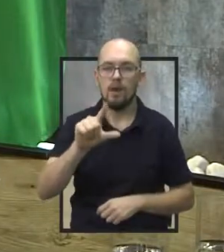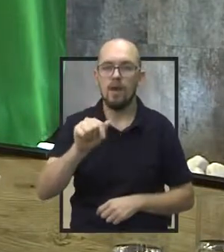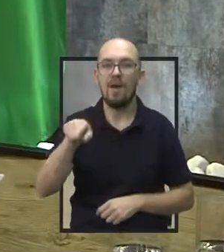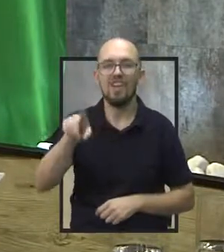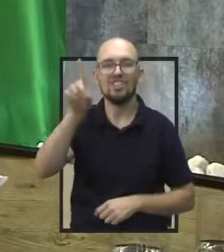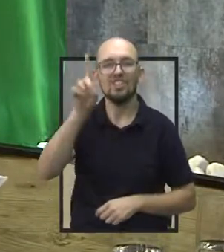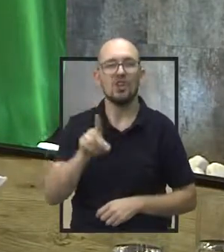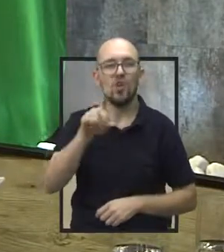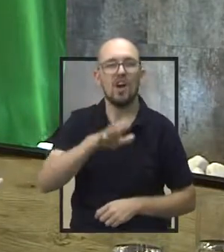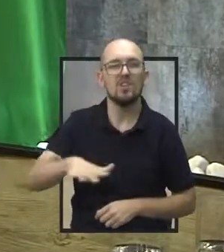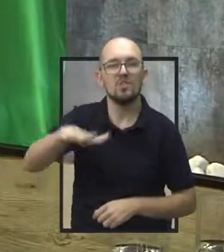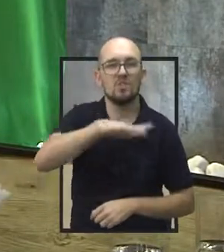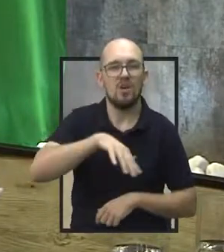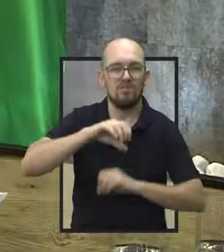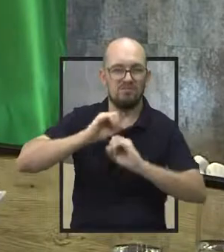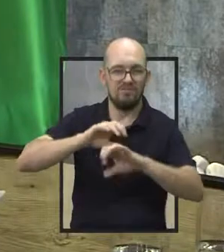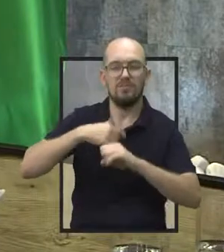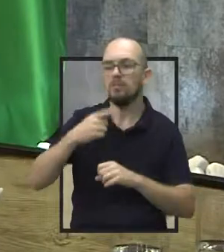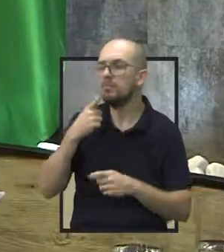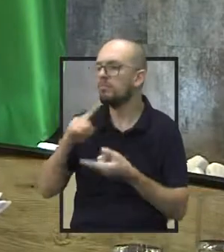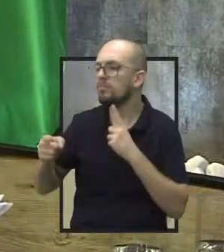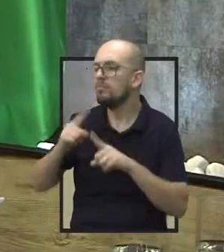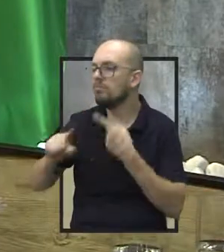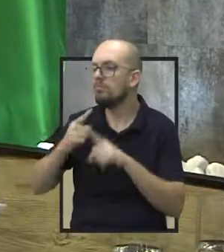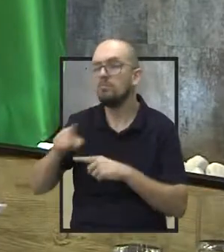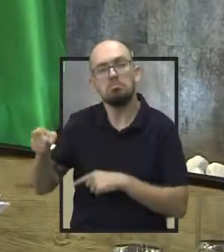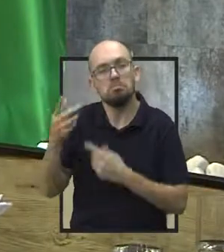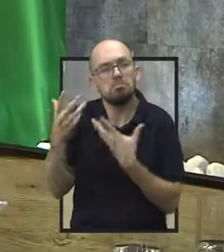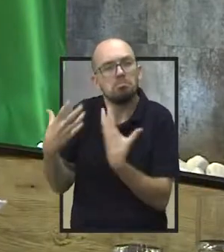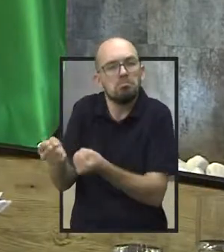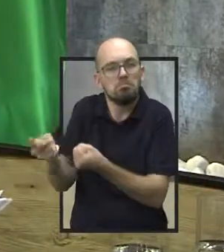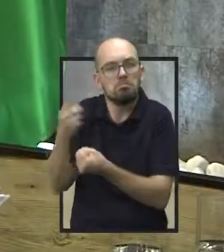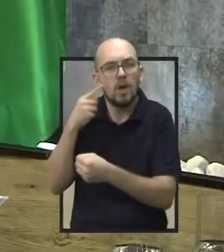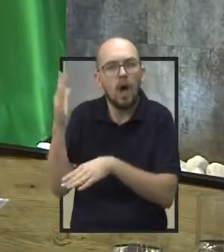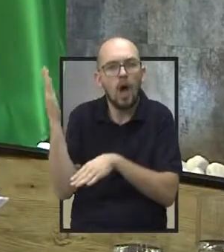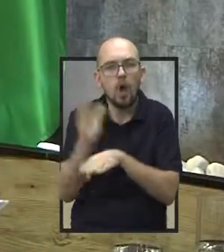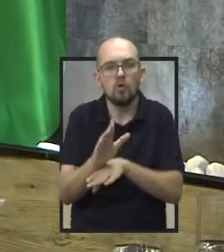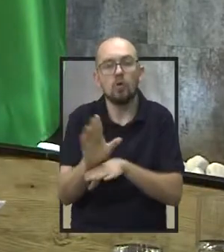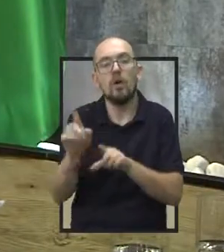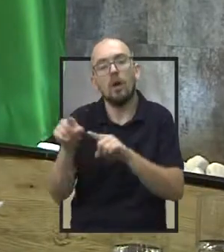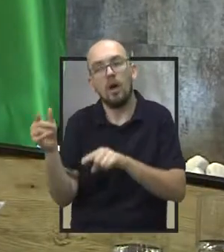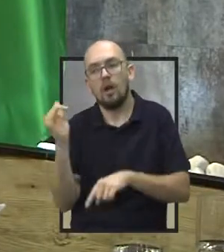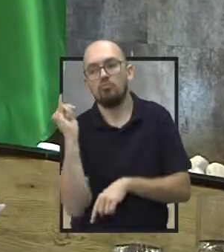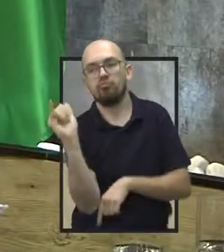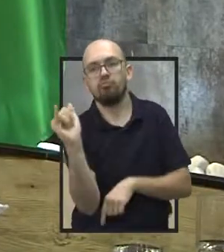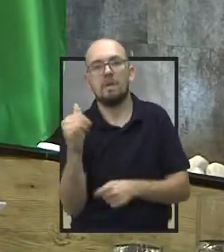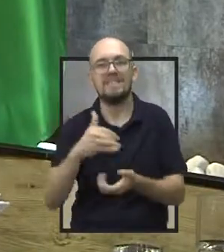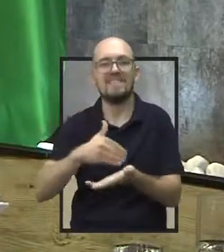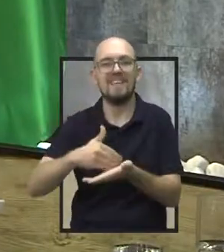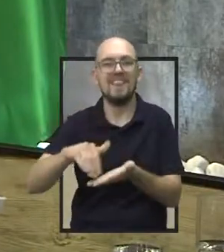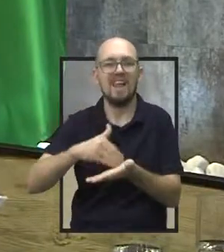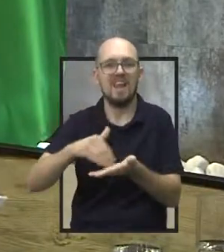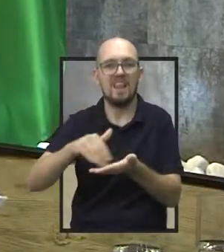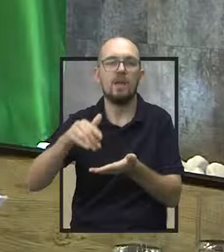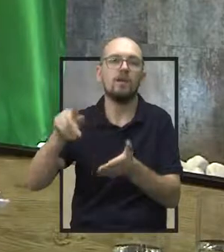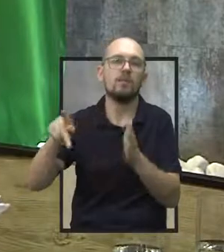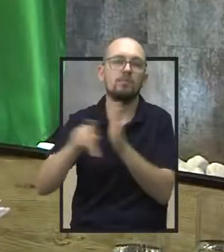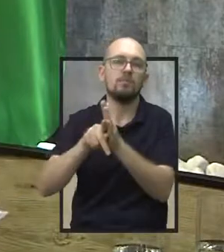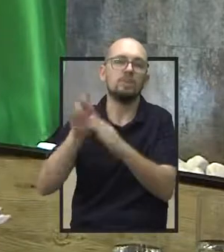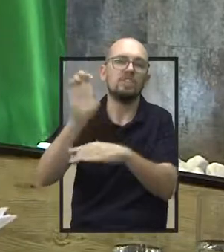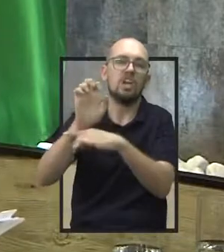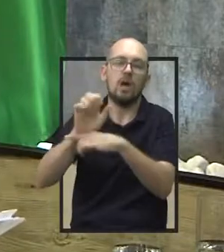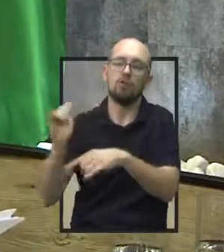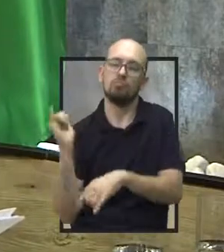e ela se prontificou em colaborar, em ajudar, em acionar a Secretaria de Educação do Estado. Mas, a